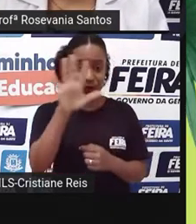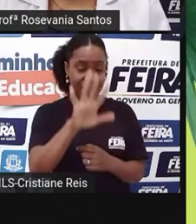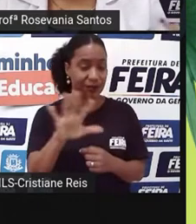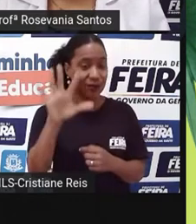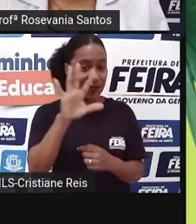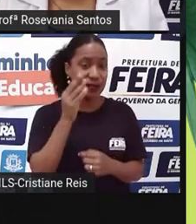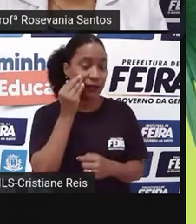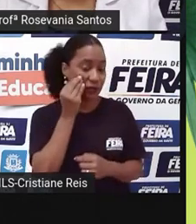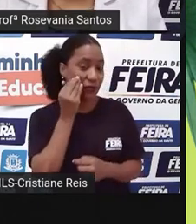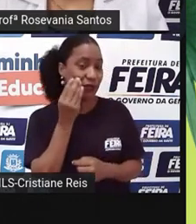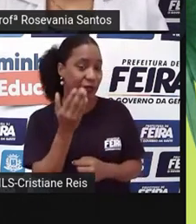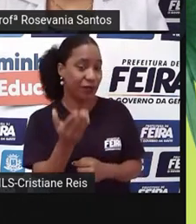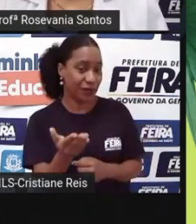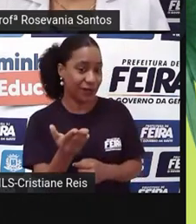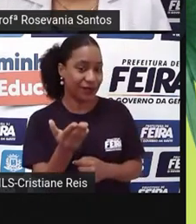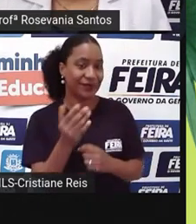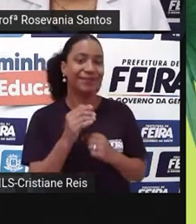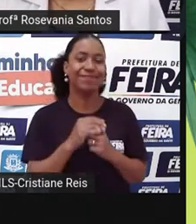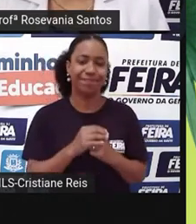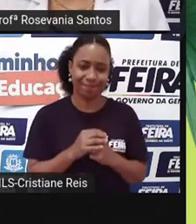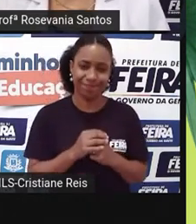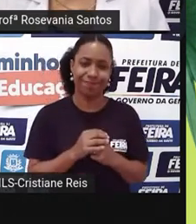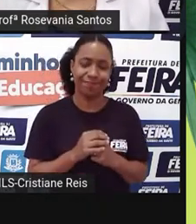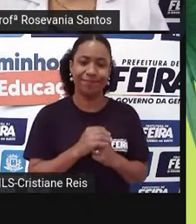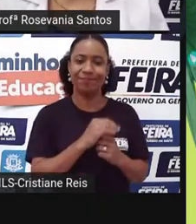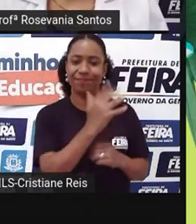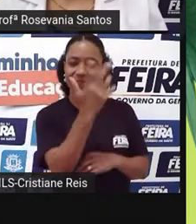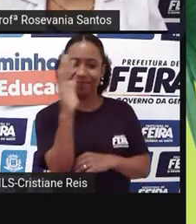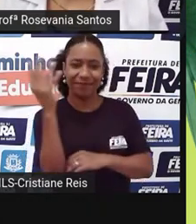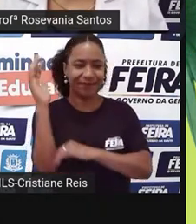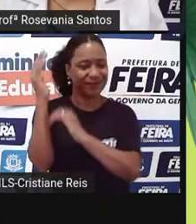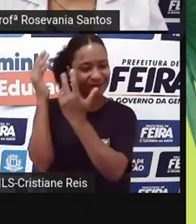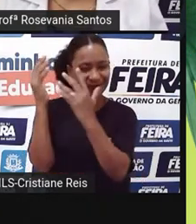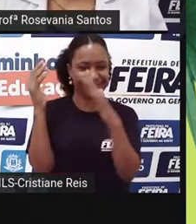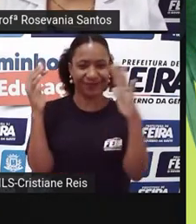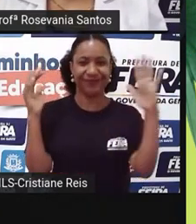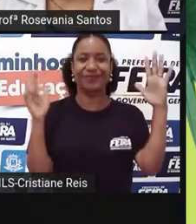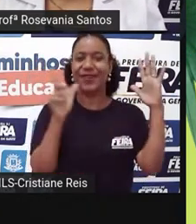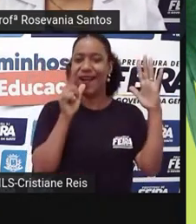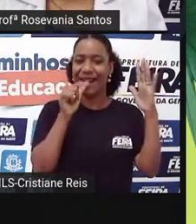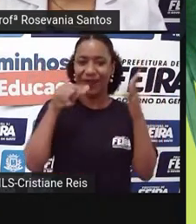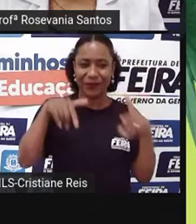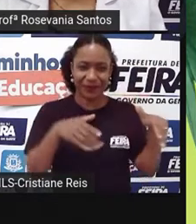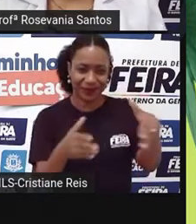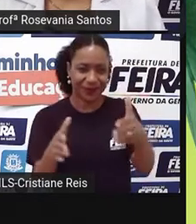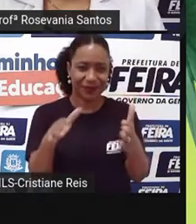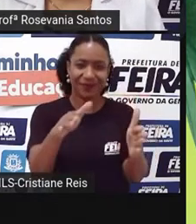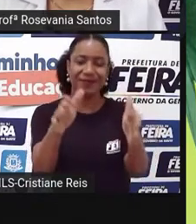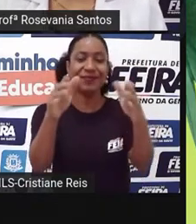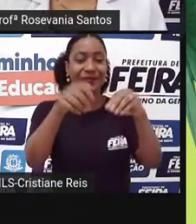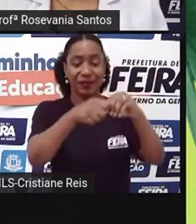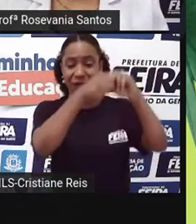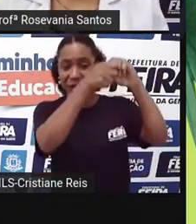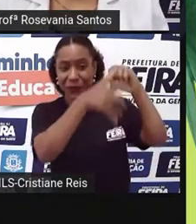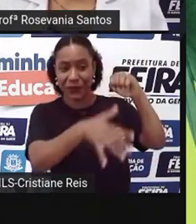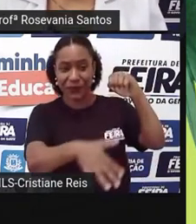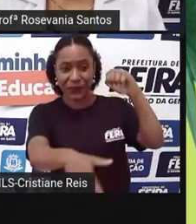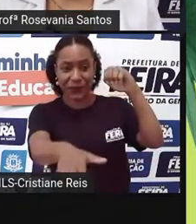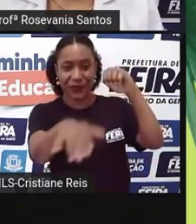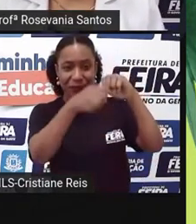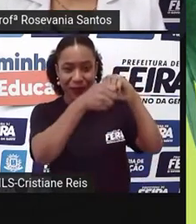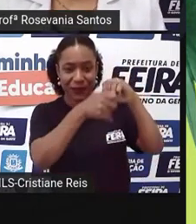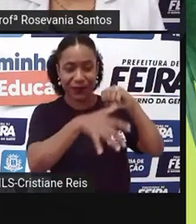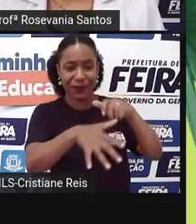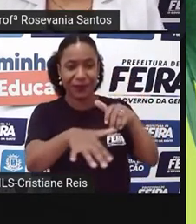retratam bem a paisagem natural, né, a questão das florestas, dos rios, das quedas d'águas, né, então nós